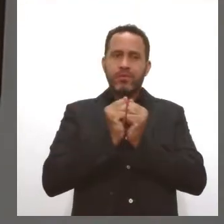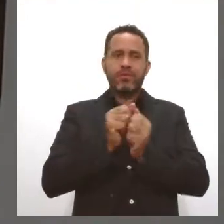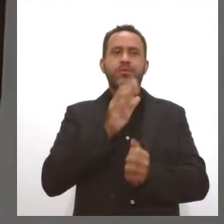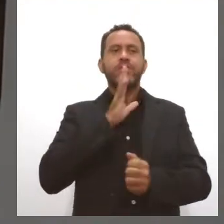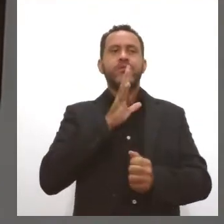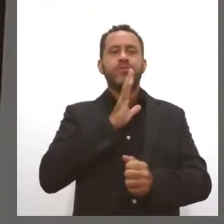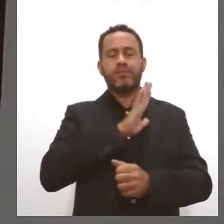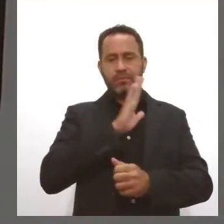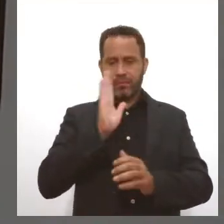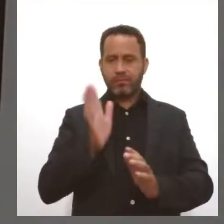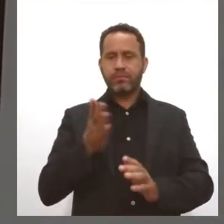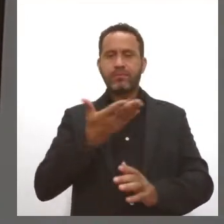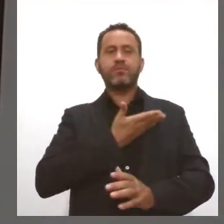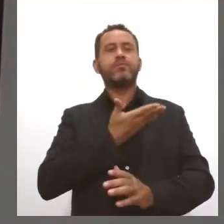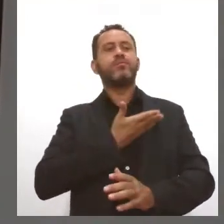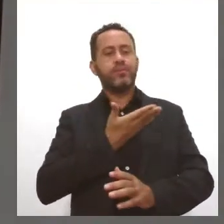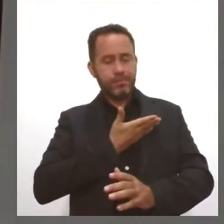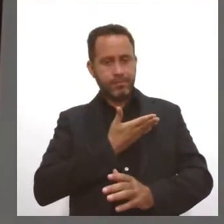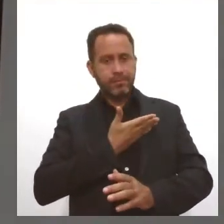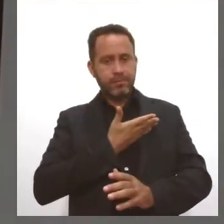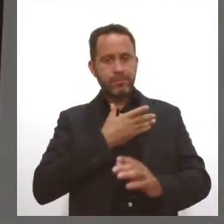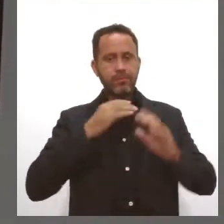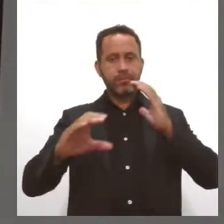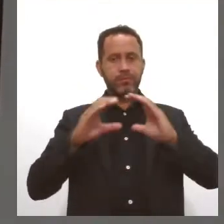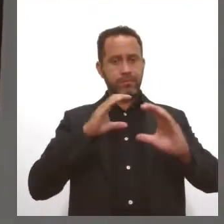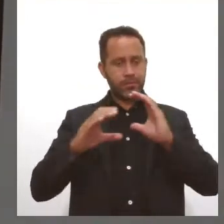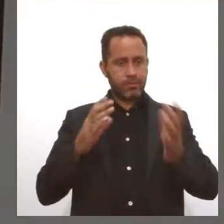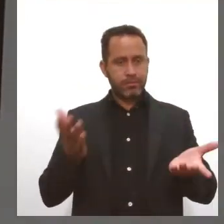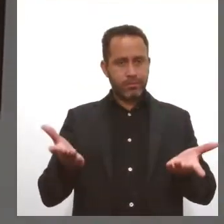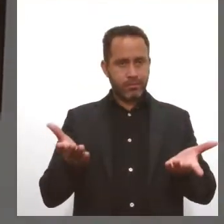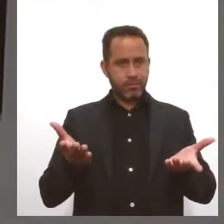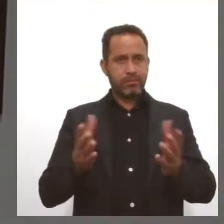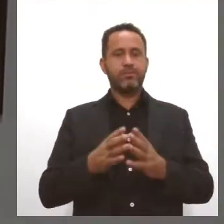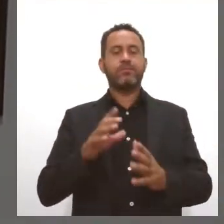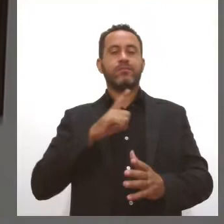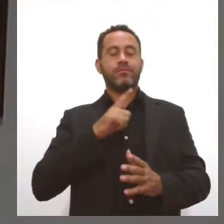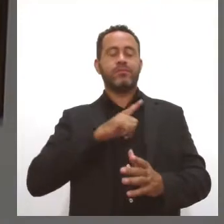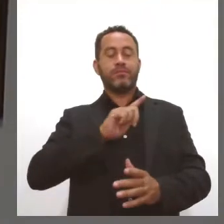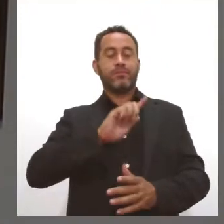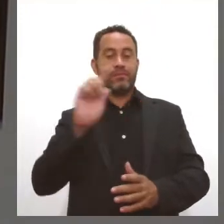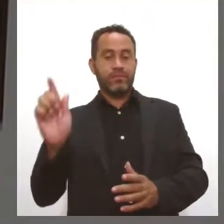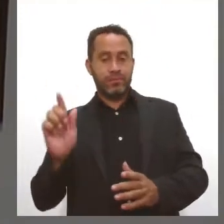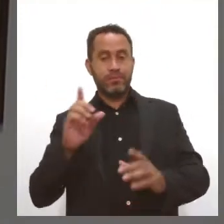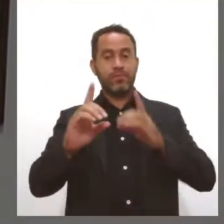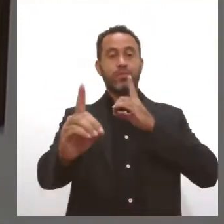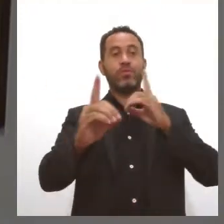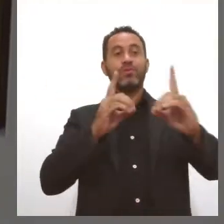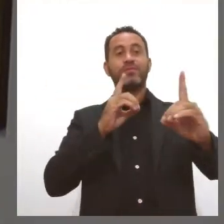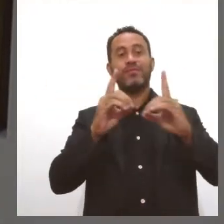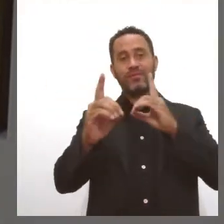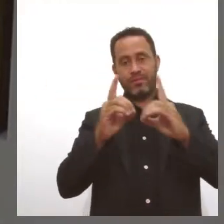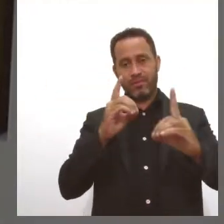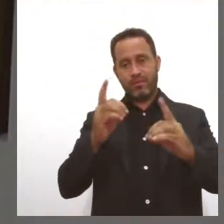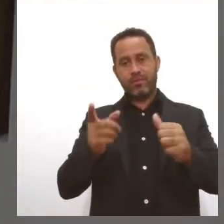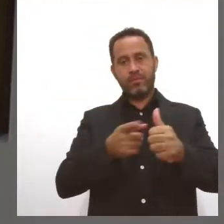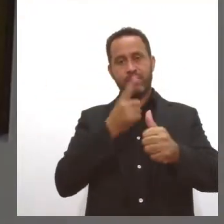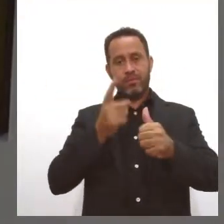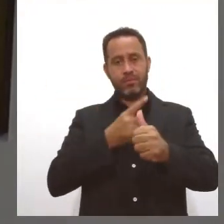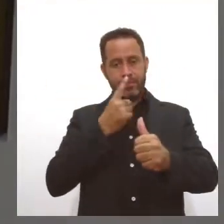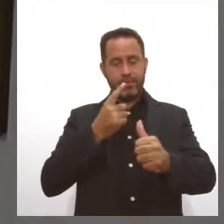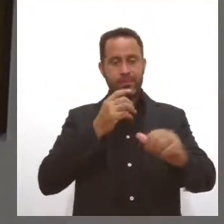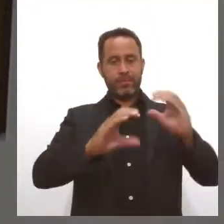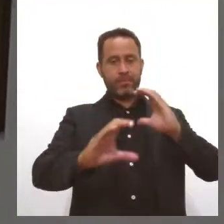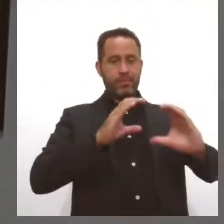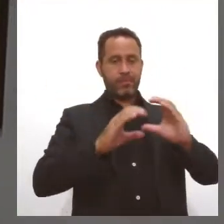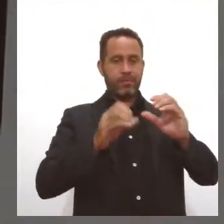relacionamento de amigos. Nós temos como proposta da nossa gestão o diálogo, a intercomunicação dos